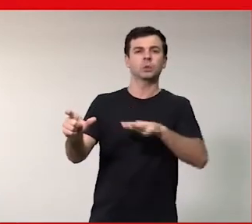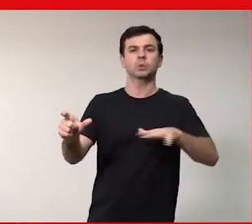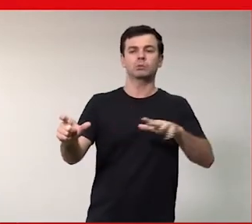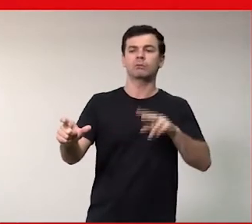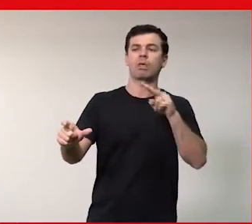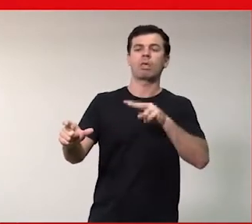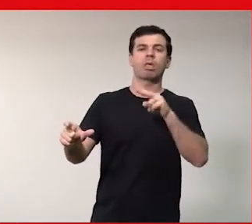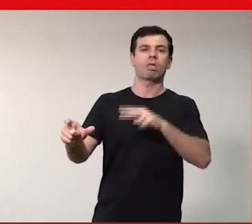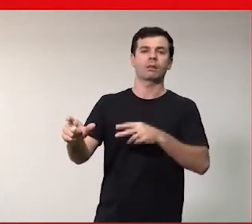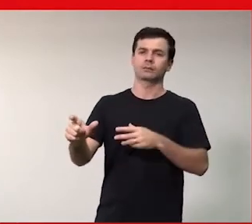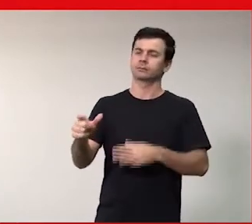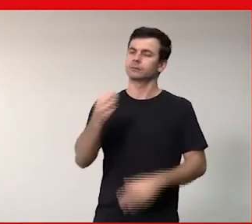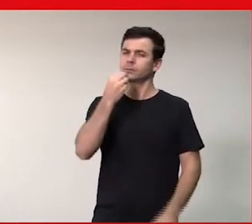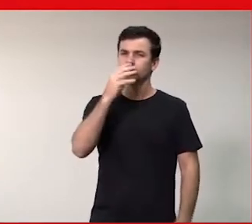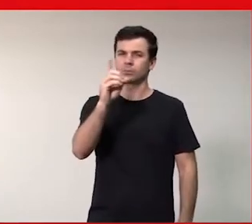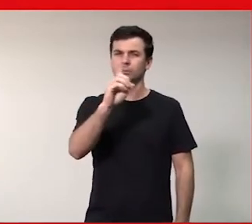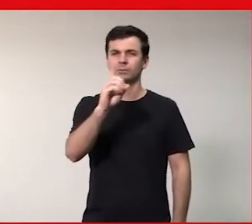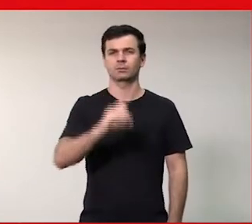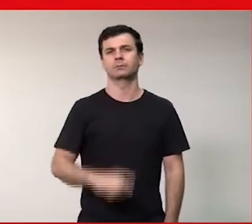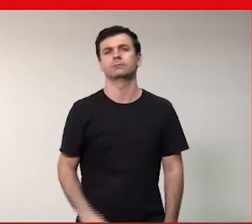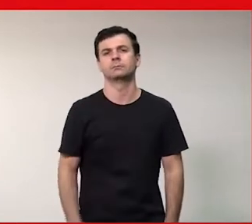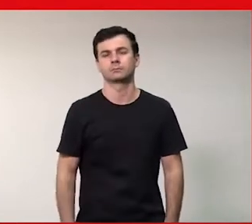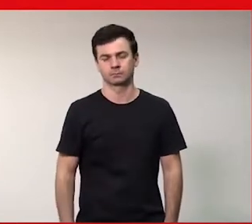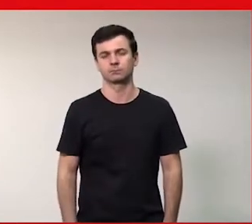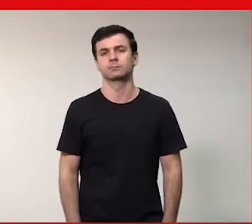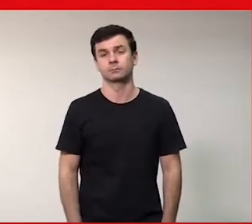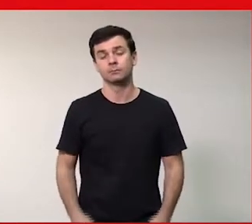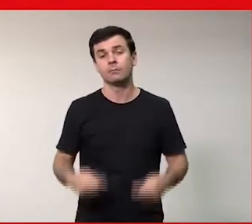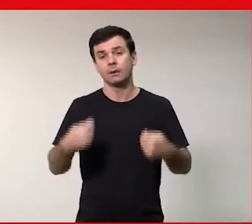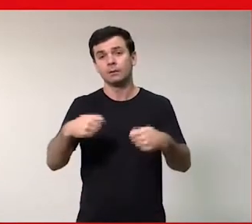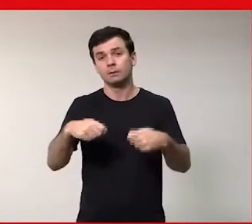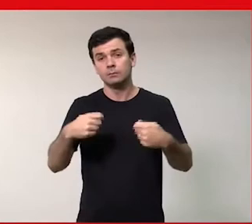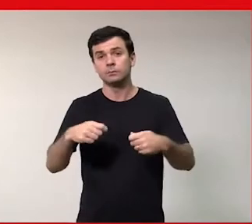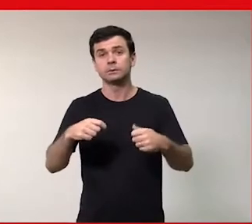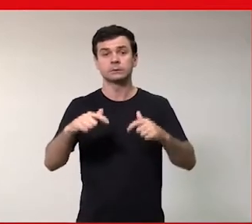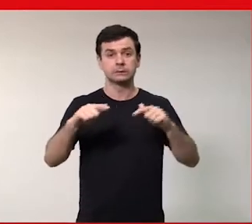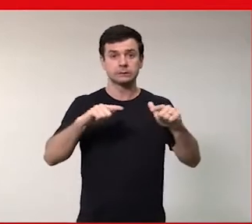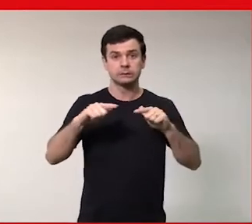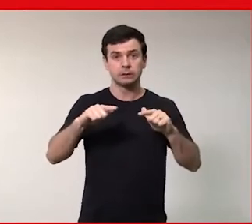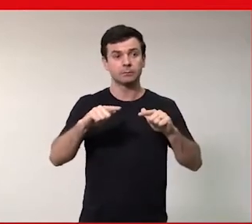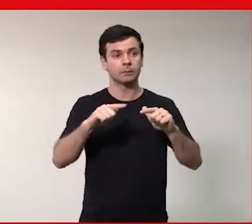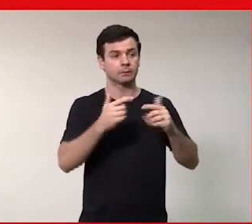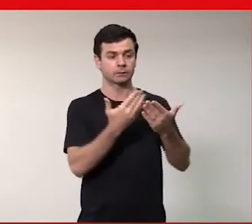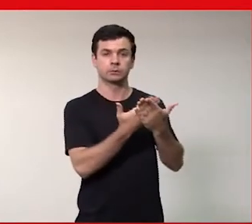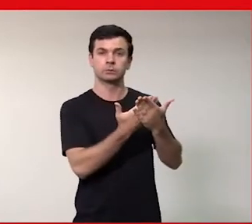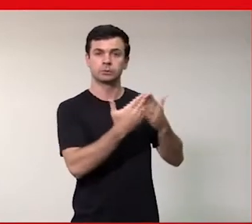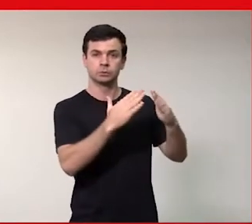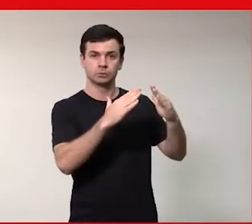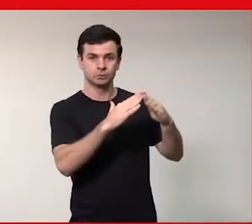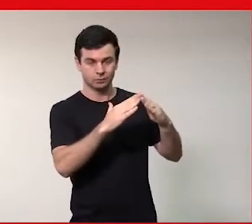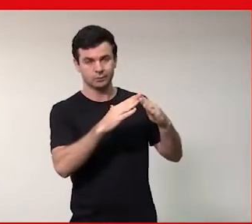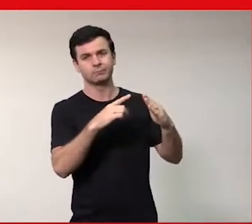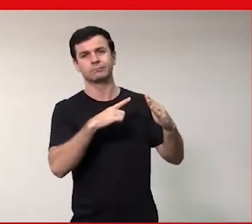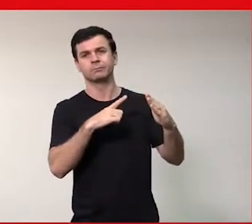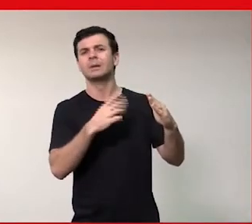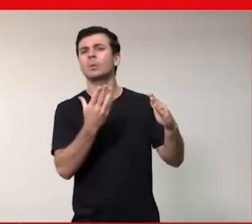perpetuado e isso é muito ruim e a gente precisava fazer mais trabalho junto com as escolas eu acho que essa questão do bullying